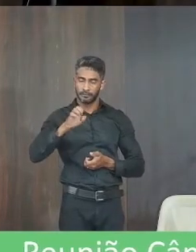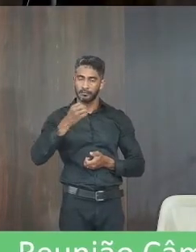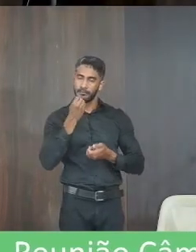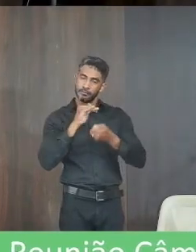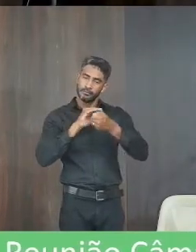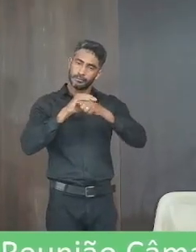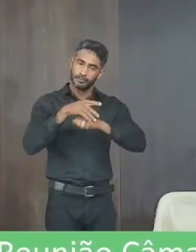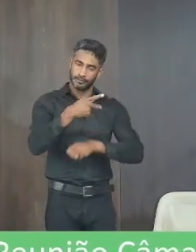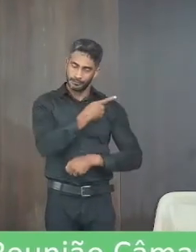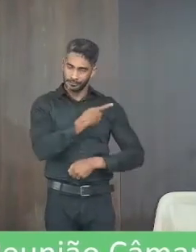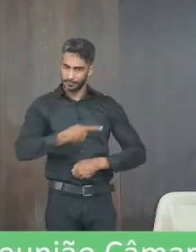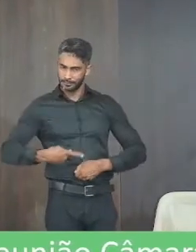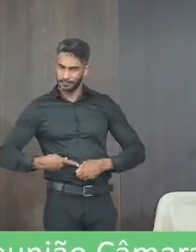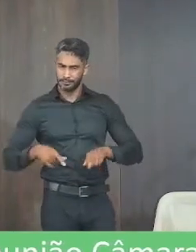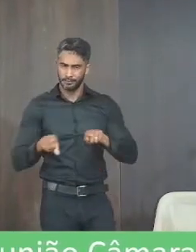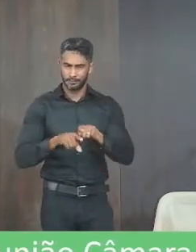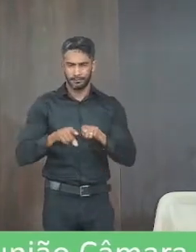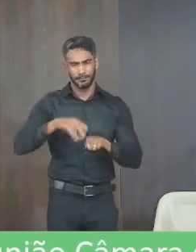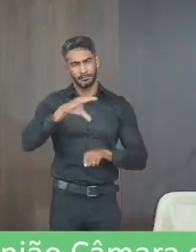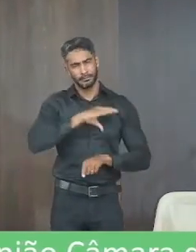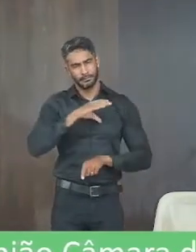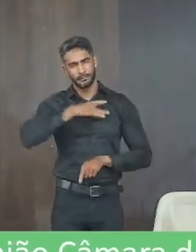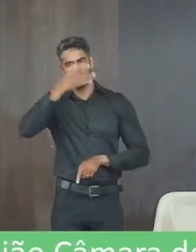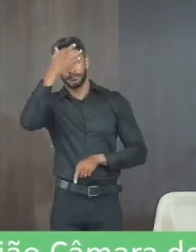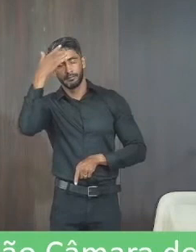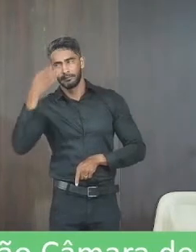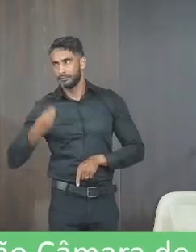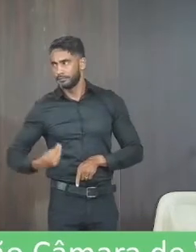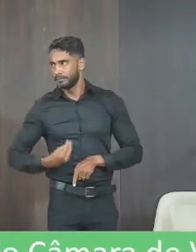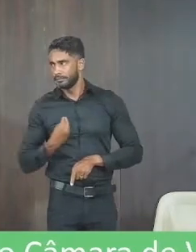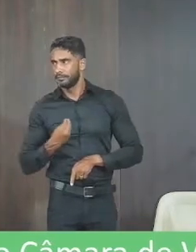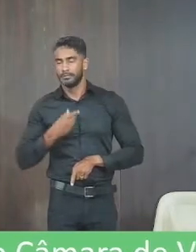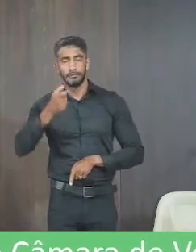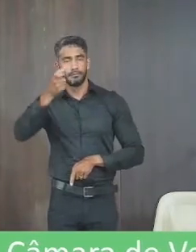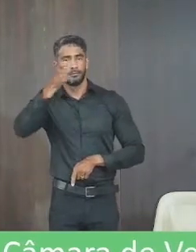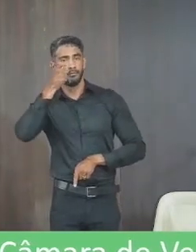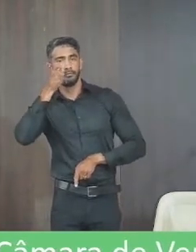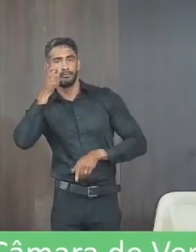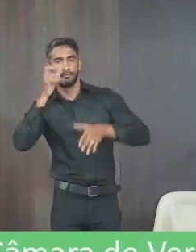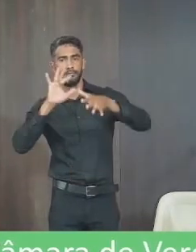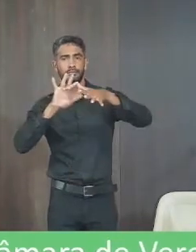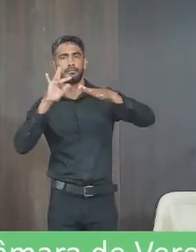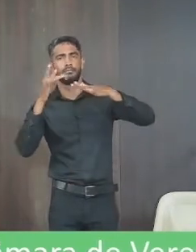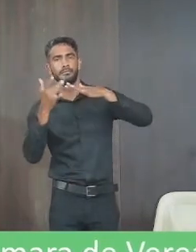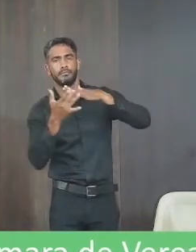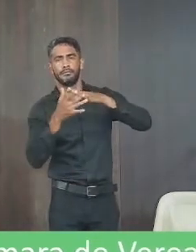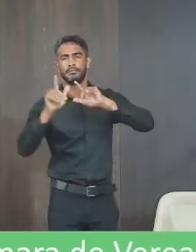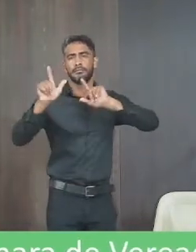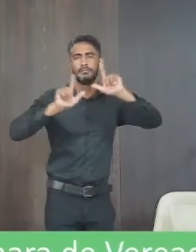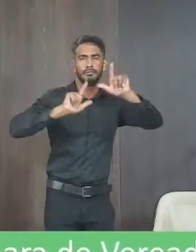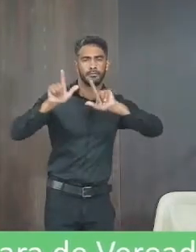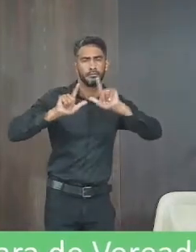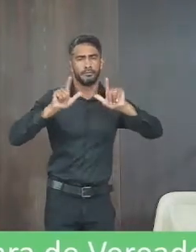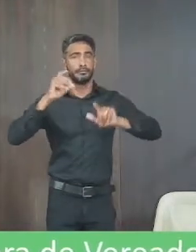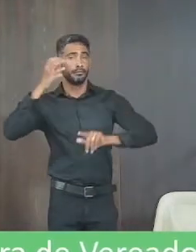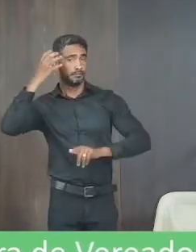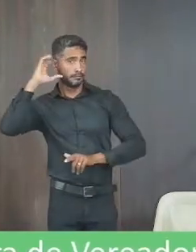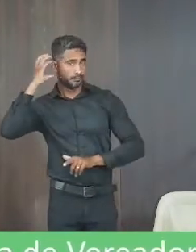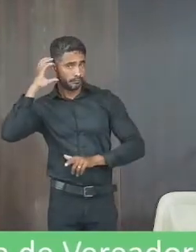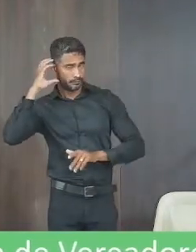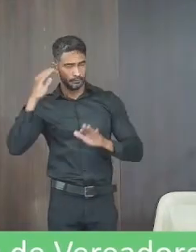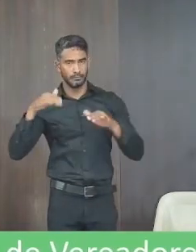novos colegas público presente público que nos assiste pelas redes sociais pela tv e pela rádio